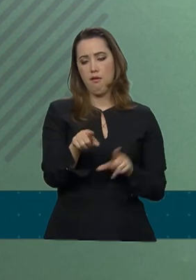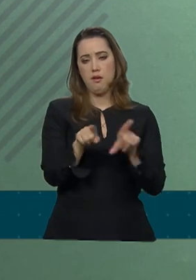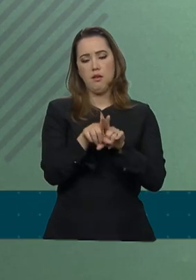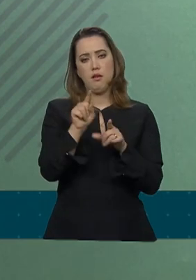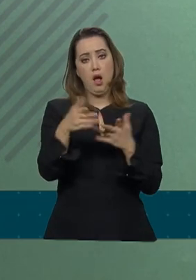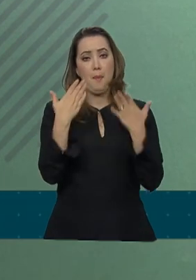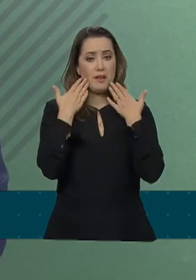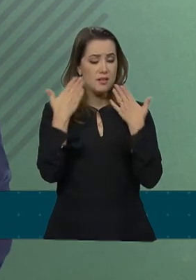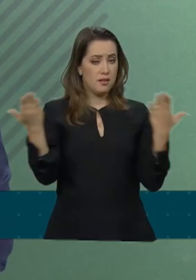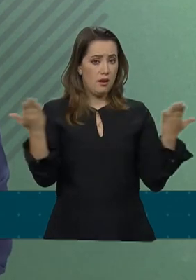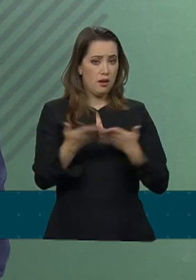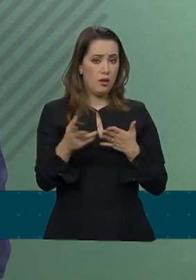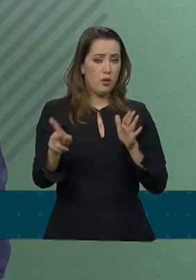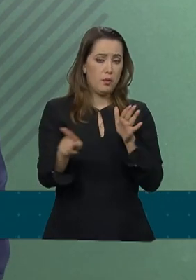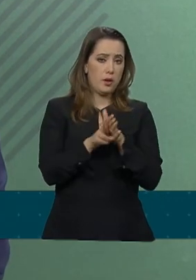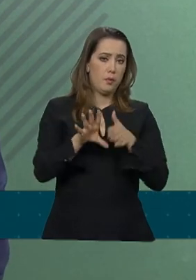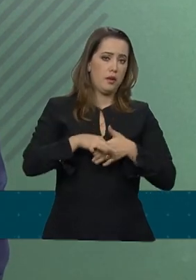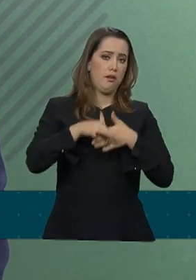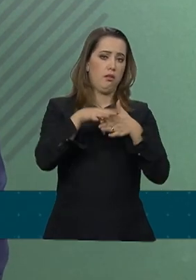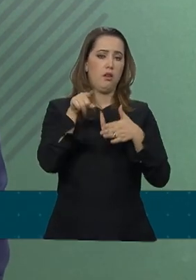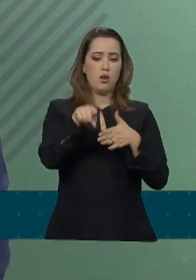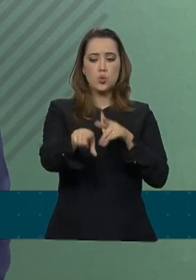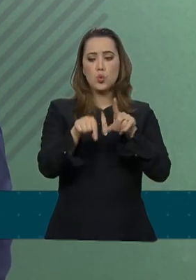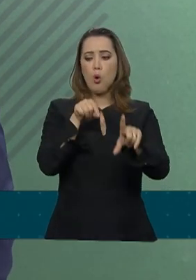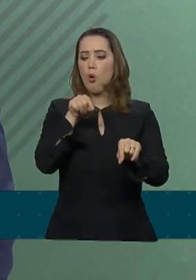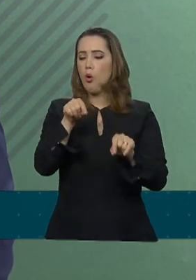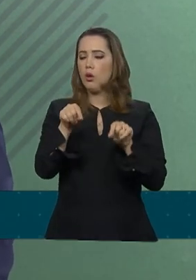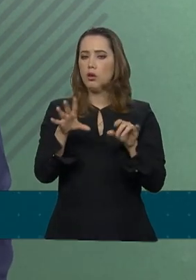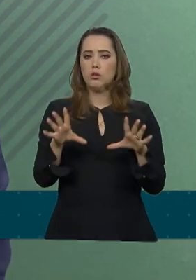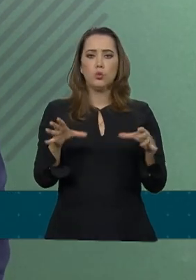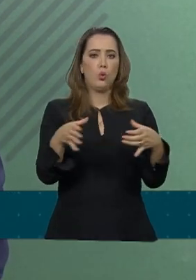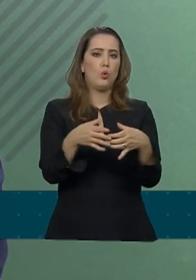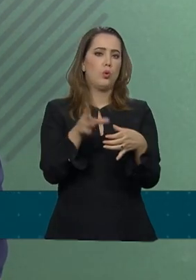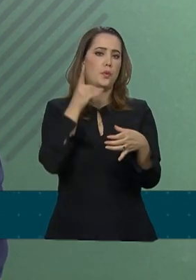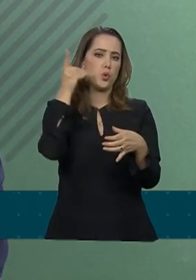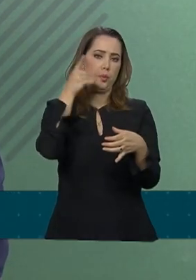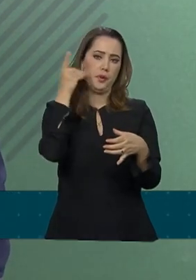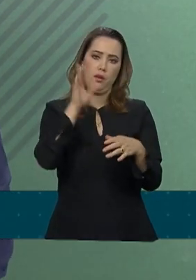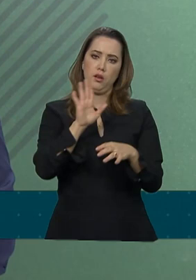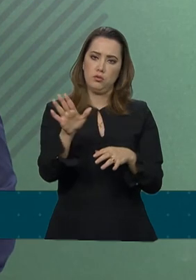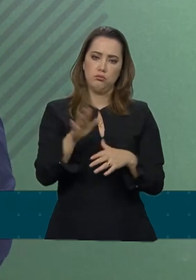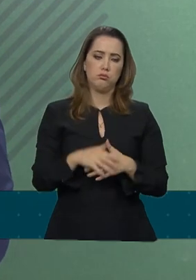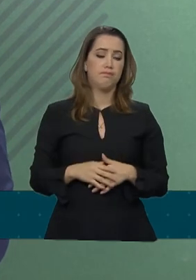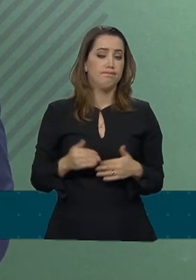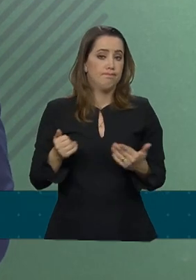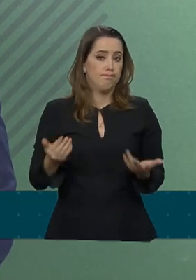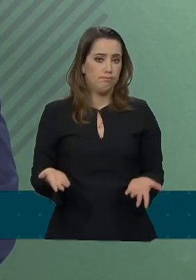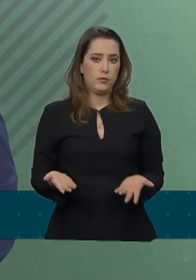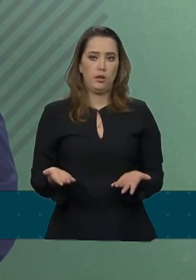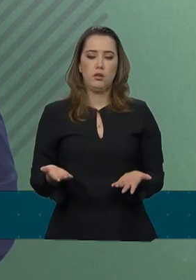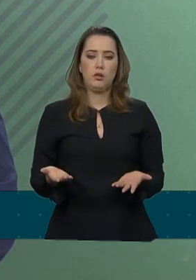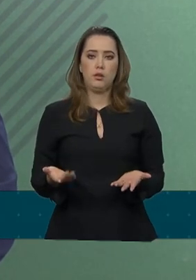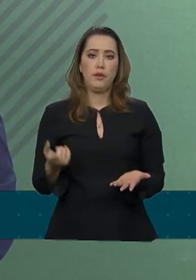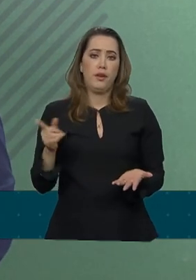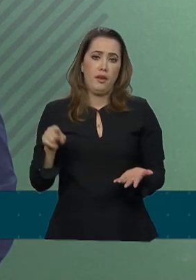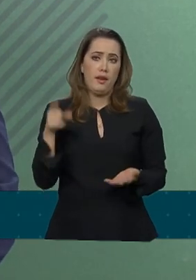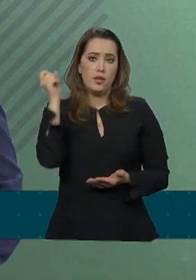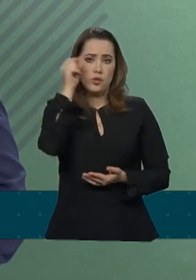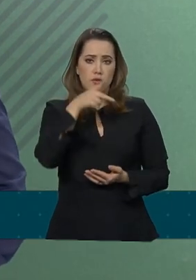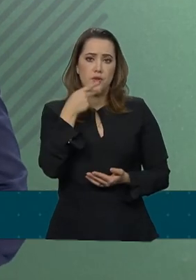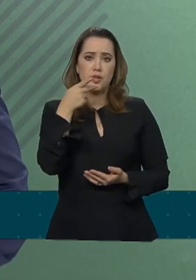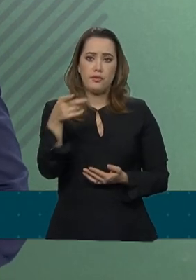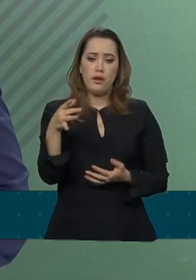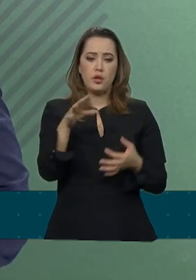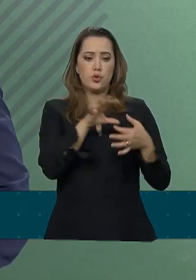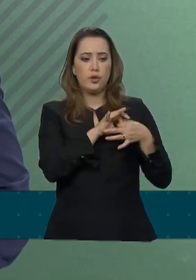sob o condão dos deputados, liderados pelo deputado Rodrigo Maia. Então, fica difícil de fazer um